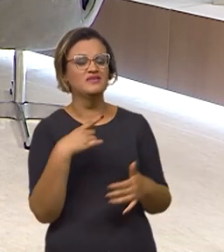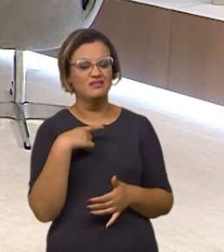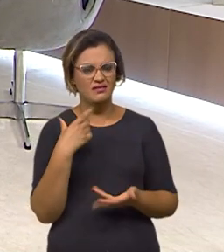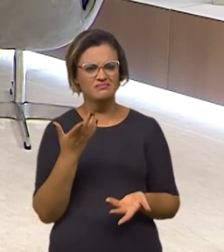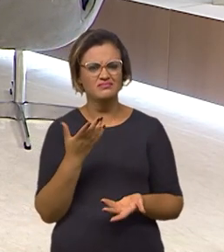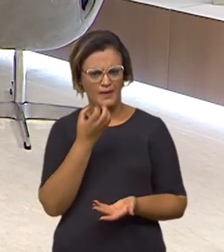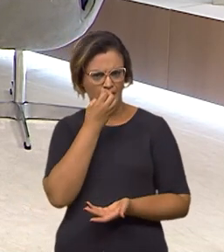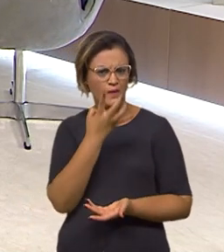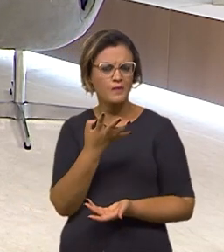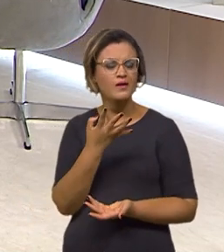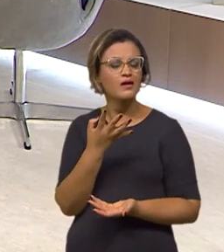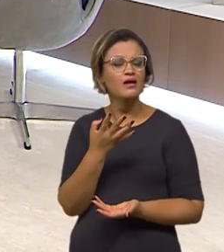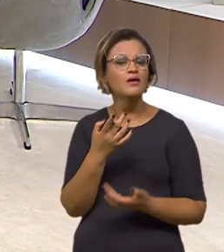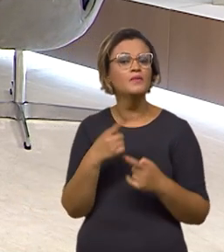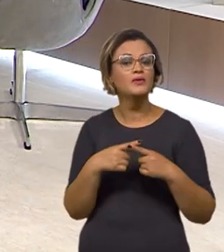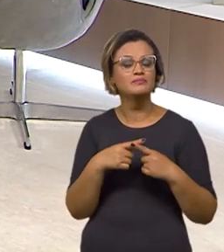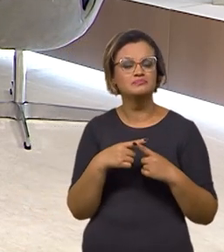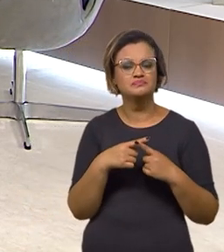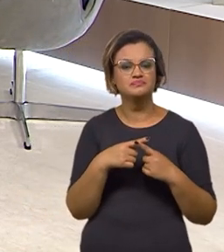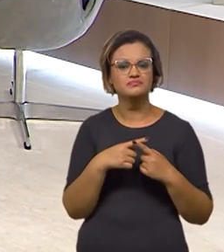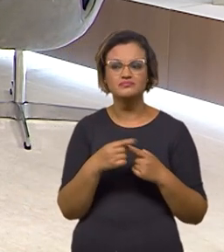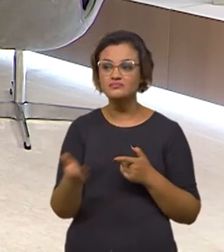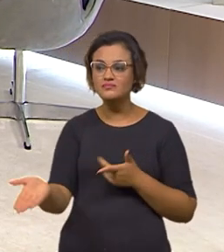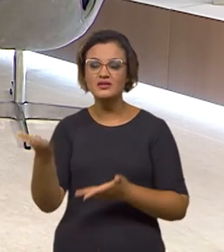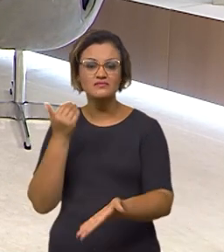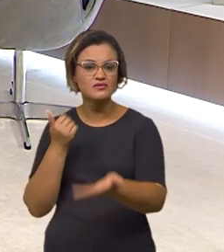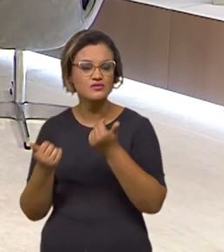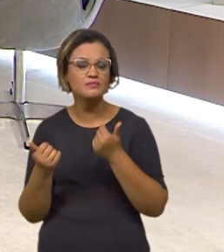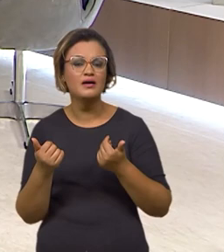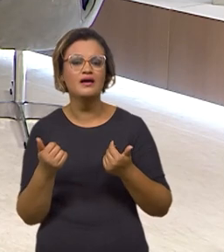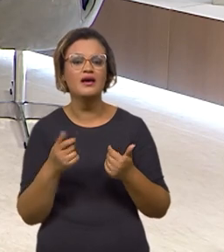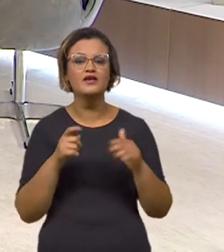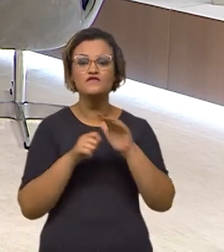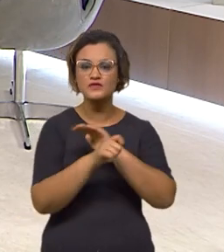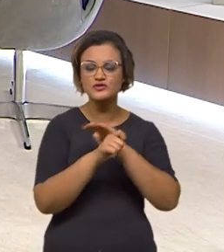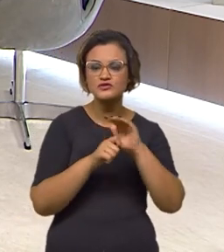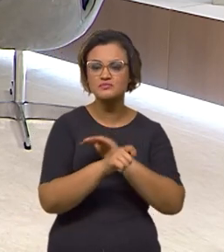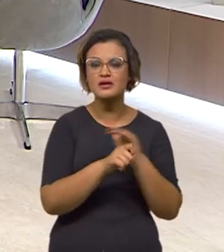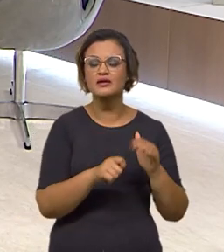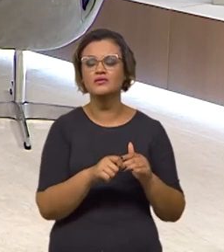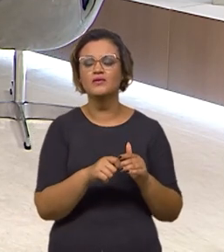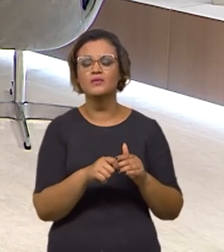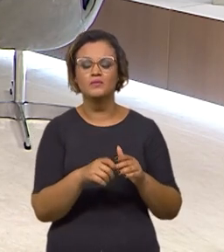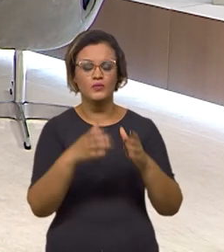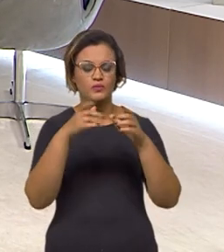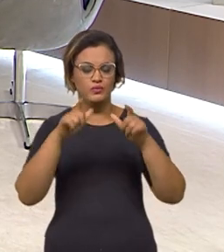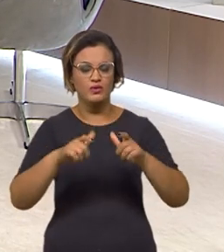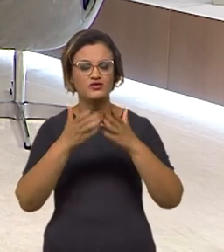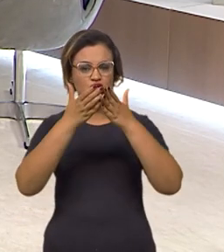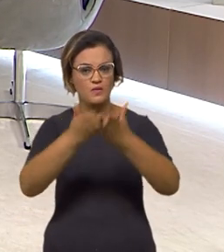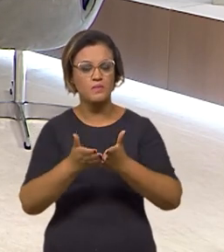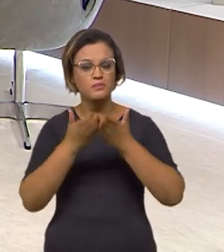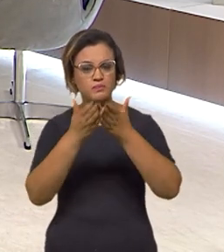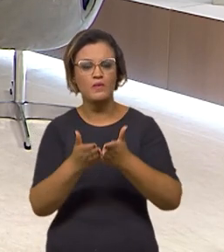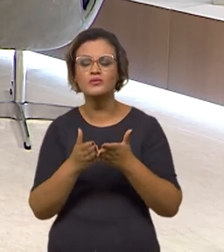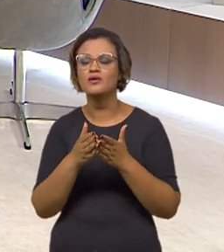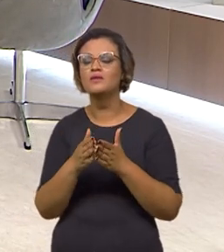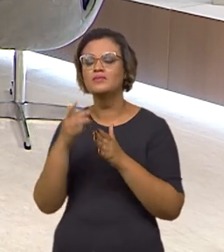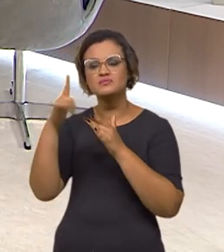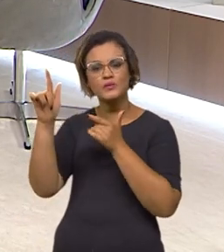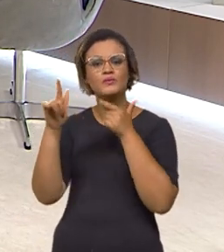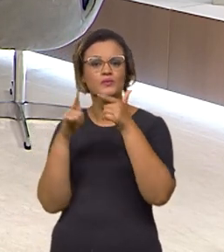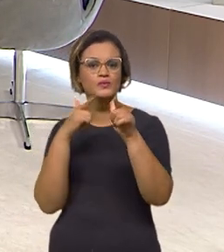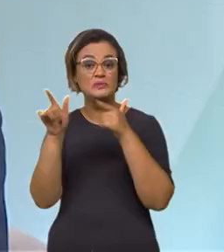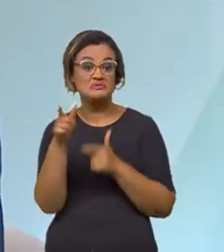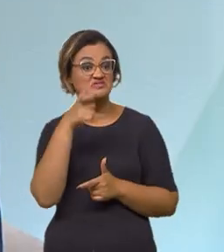assim, isso é interessante porque a gente vai atrair não só investimentos para os terminais, mas também armadores que também